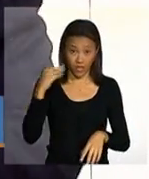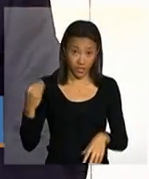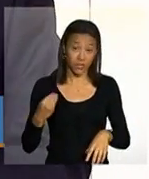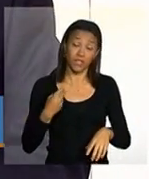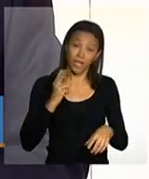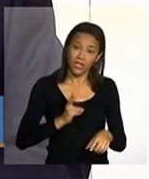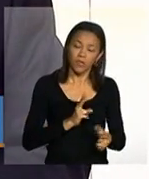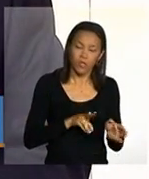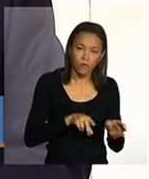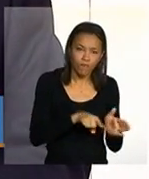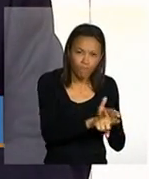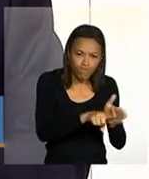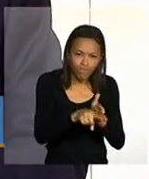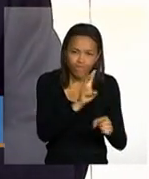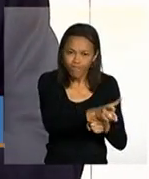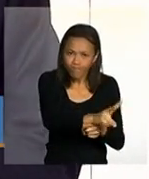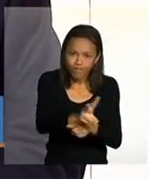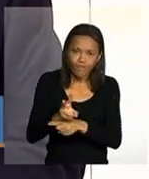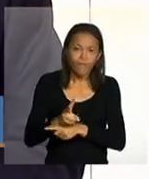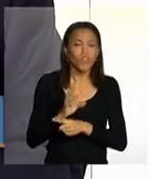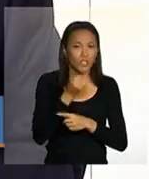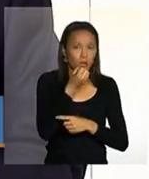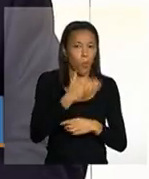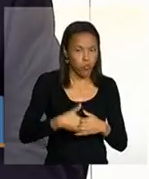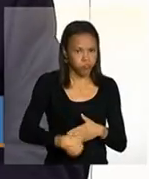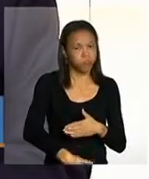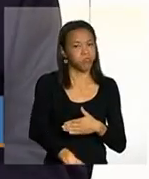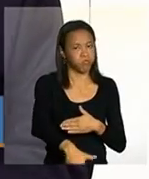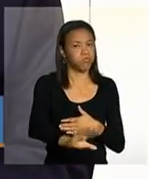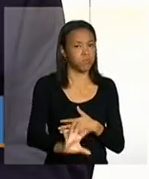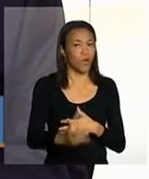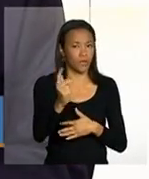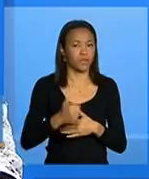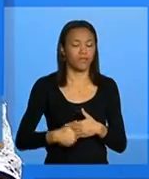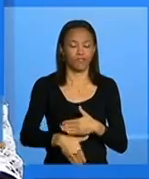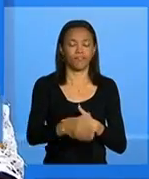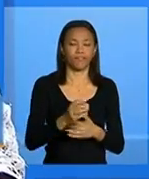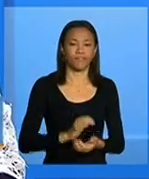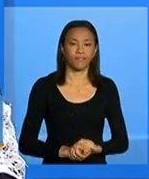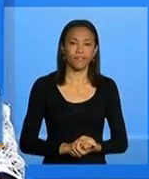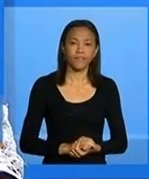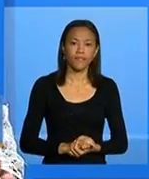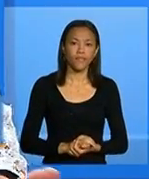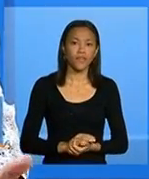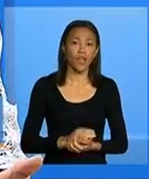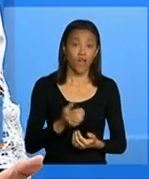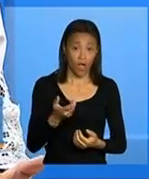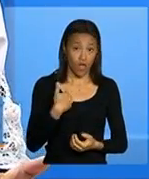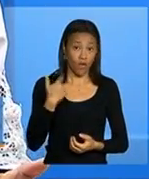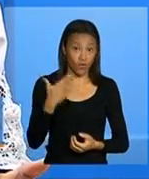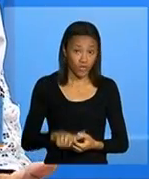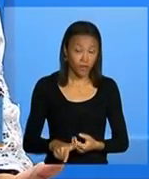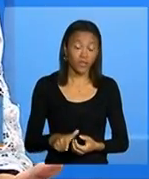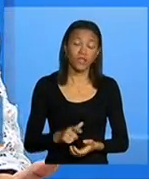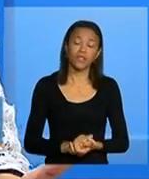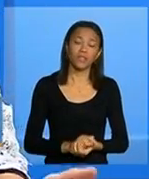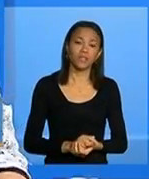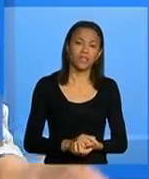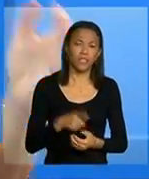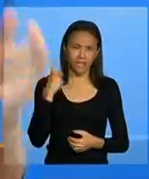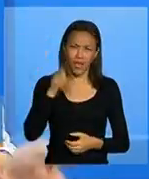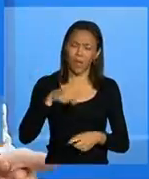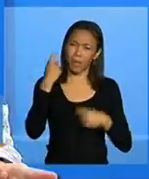acompanhamento que já faz um bom tempo que está sendo realizado. Adriana? Daniel, vou voltar a falar então, porque é uma